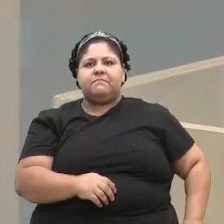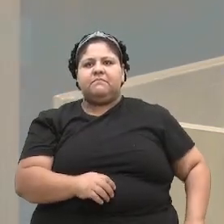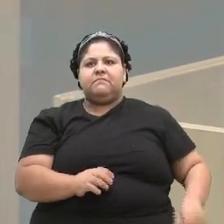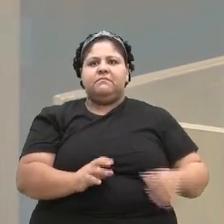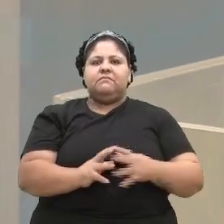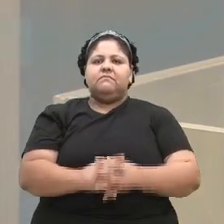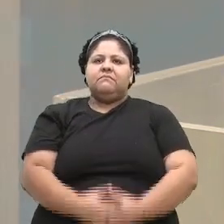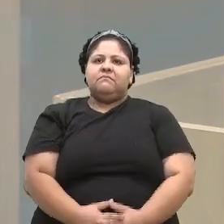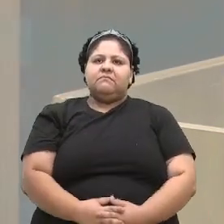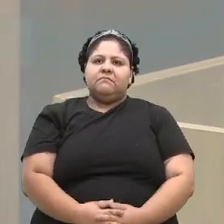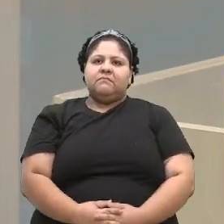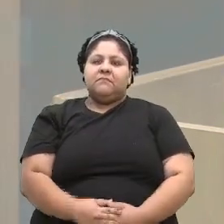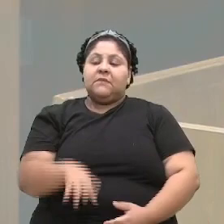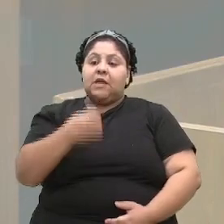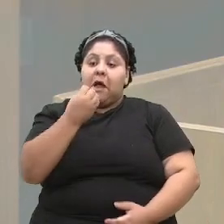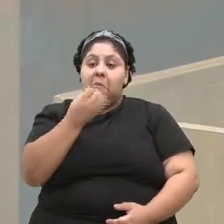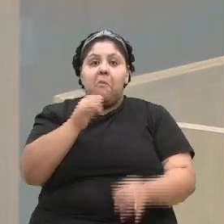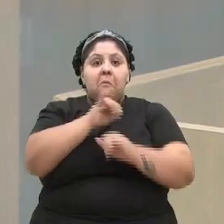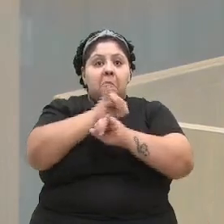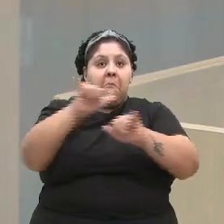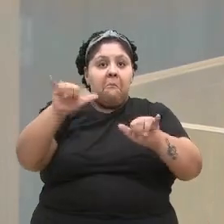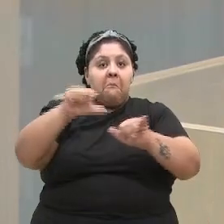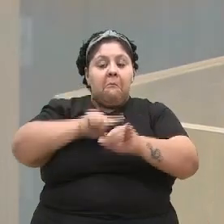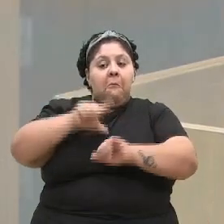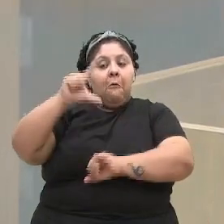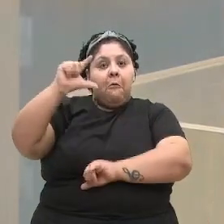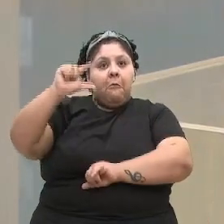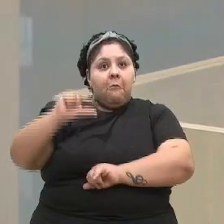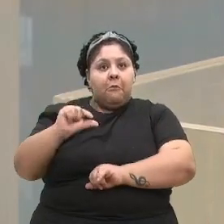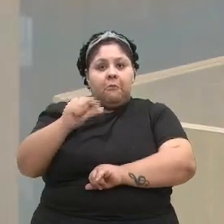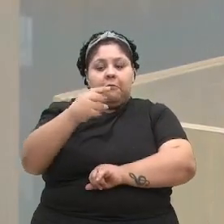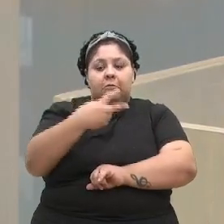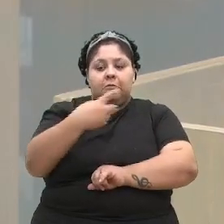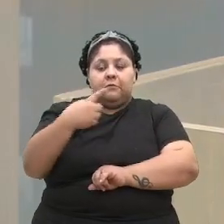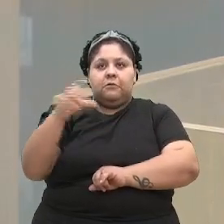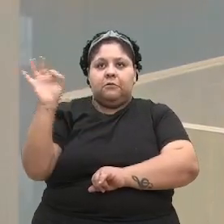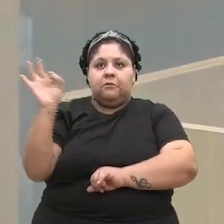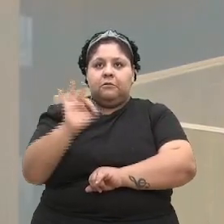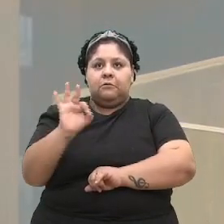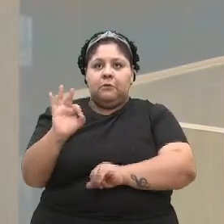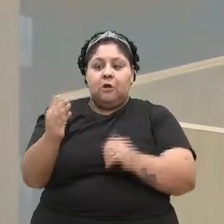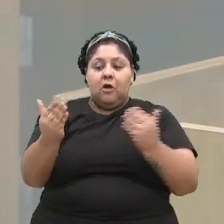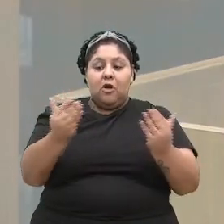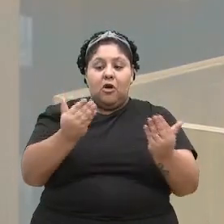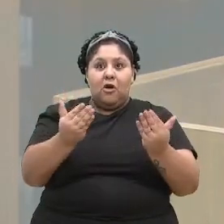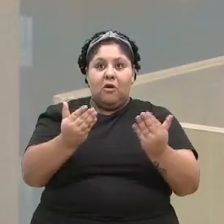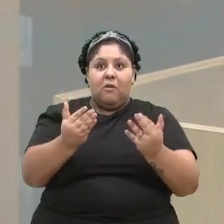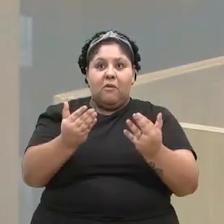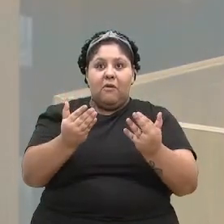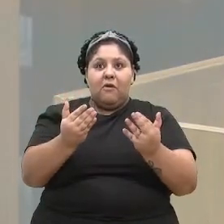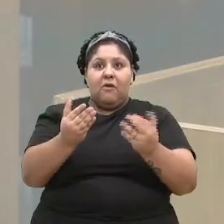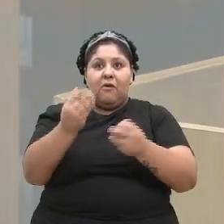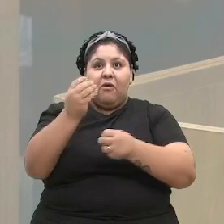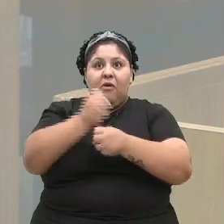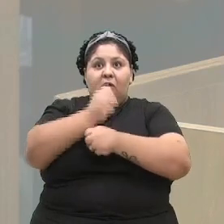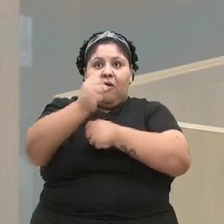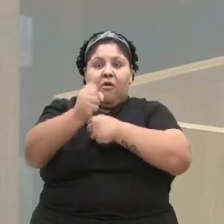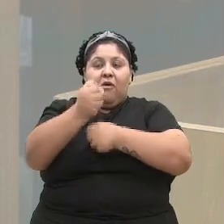A boa notícia é que houve uma redução de 21% em comparação ao ano de 2020.